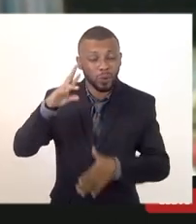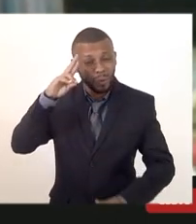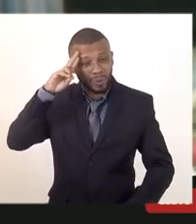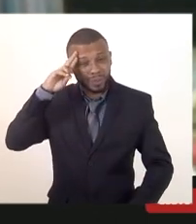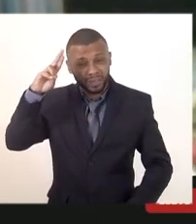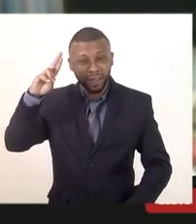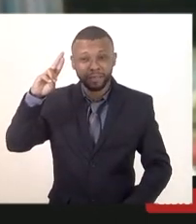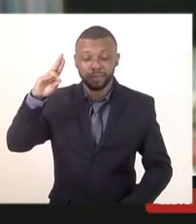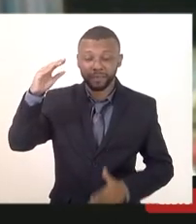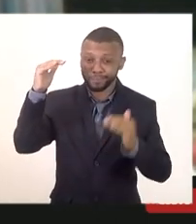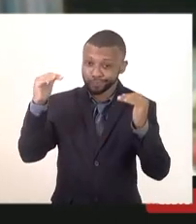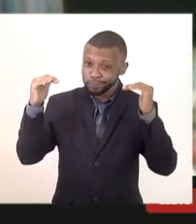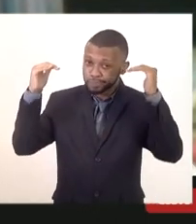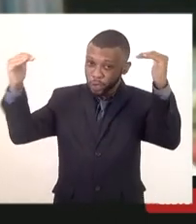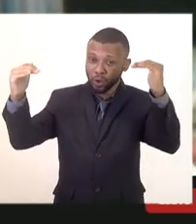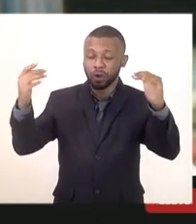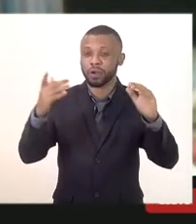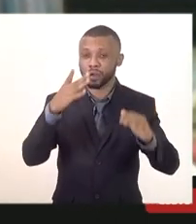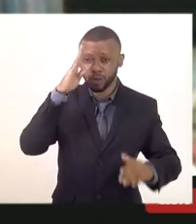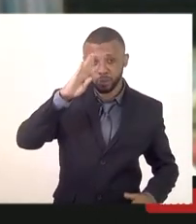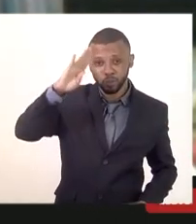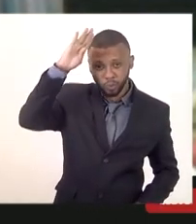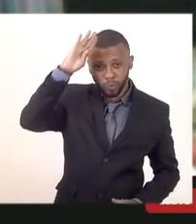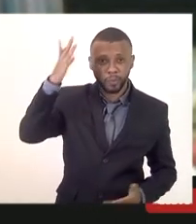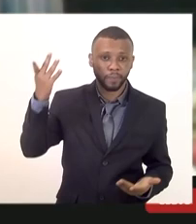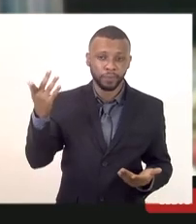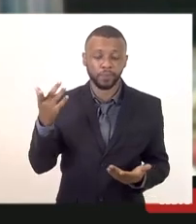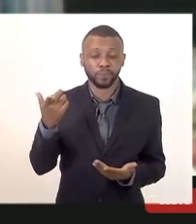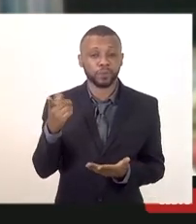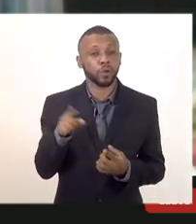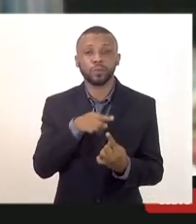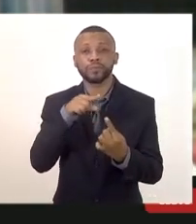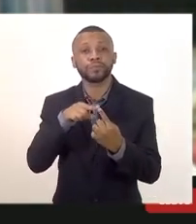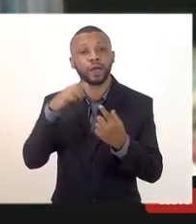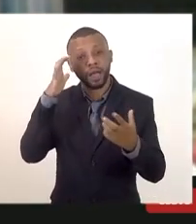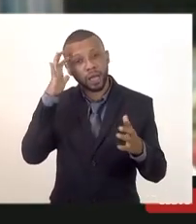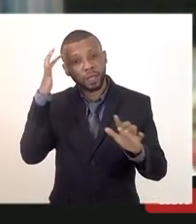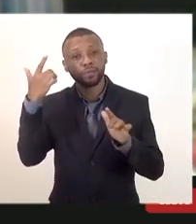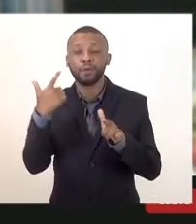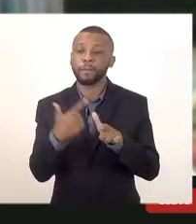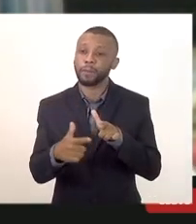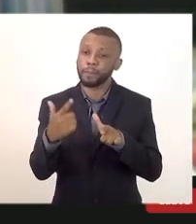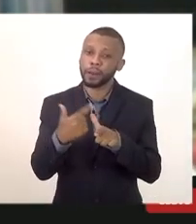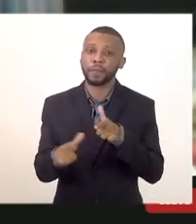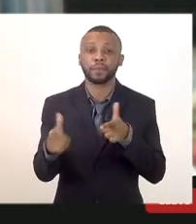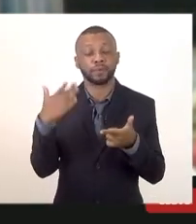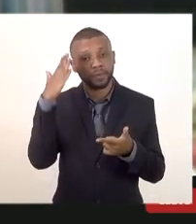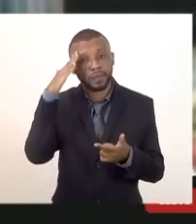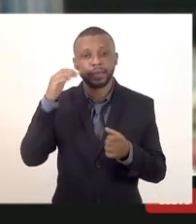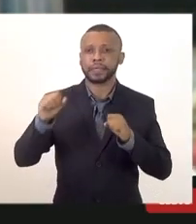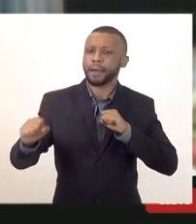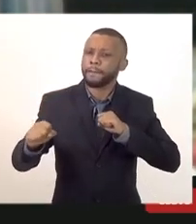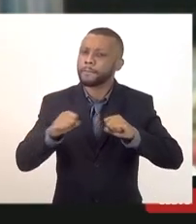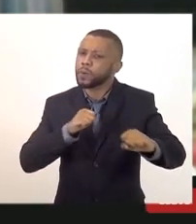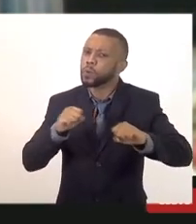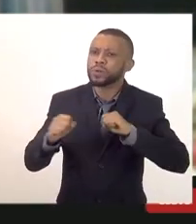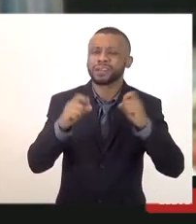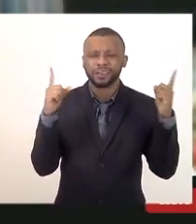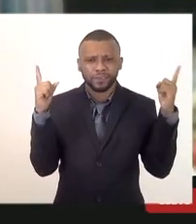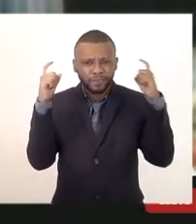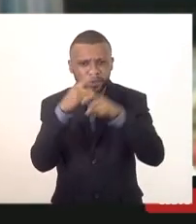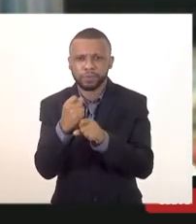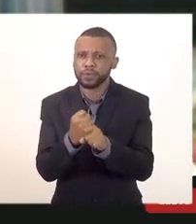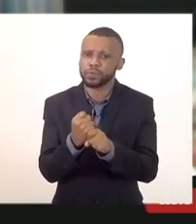então eu estou aqui para resolver problemas eu sei que a luta é difícil essa luta vem desde 2012 2014